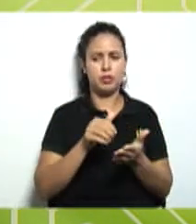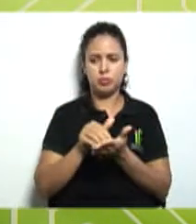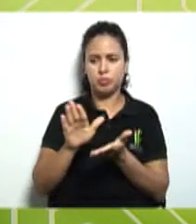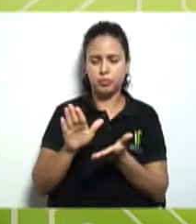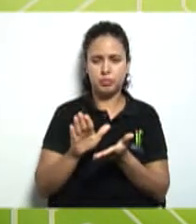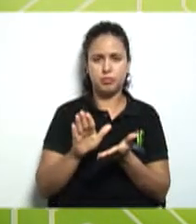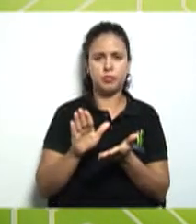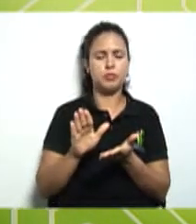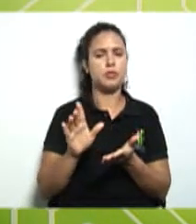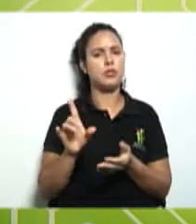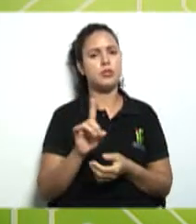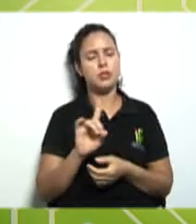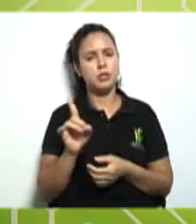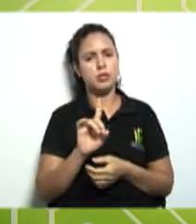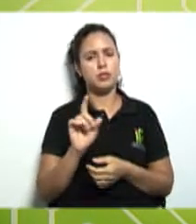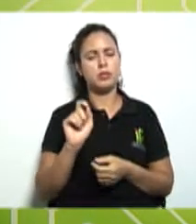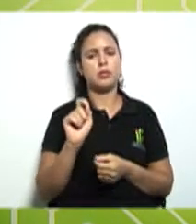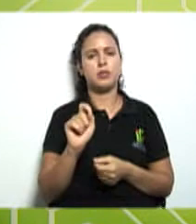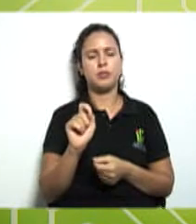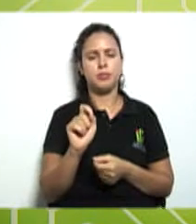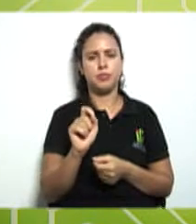aqui nesse caso